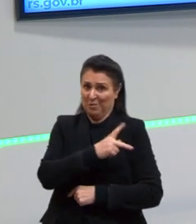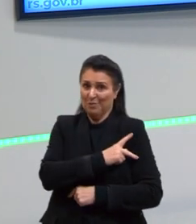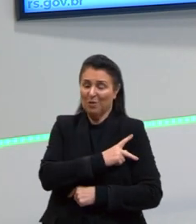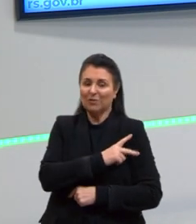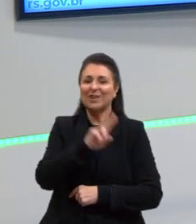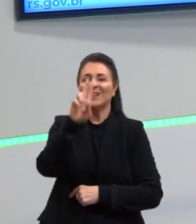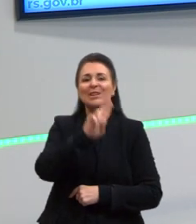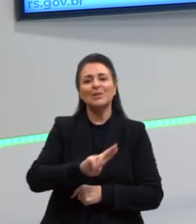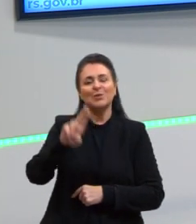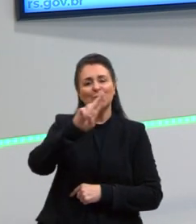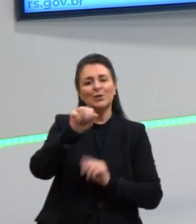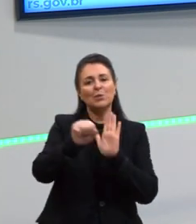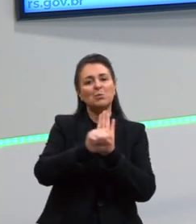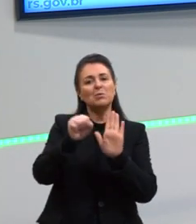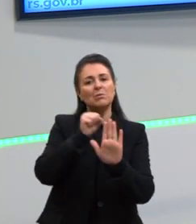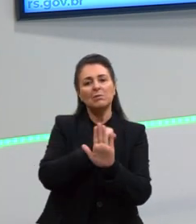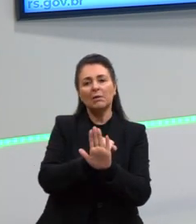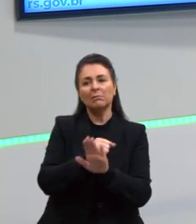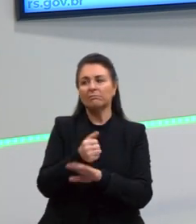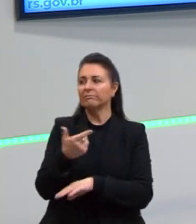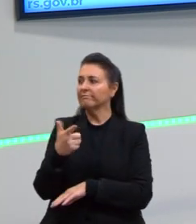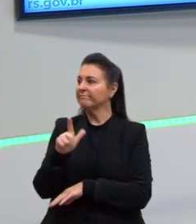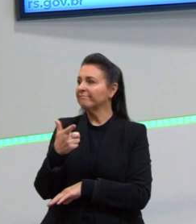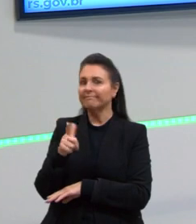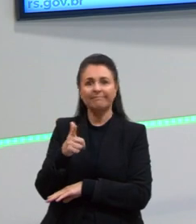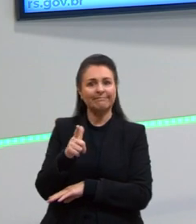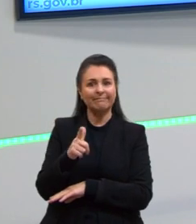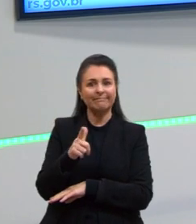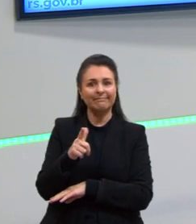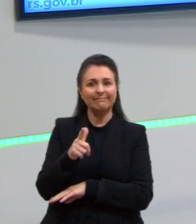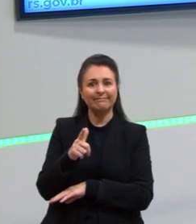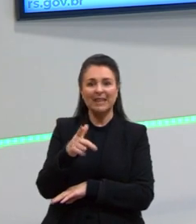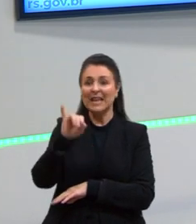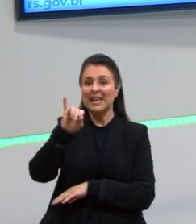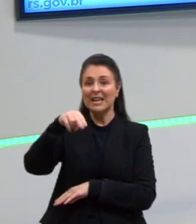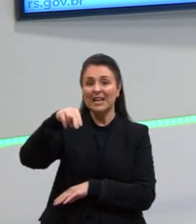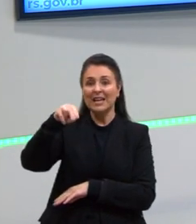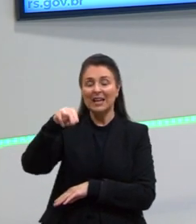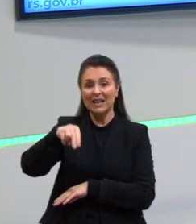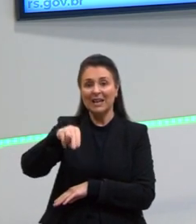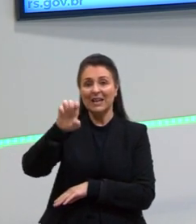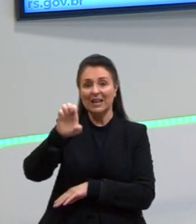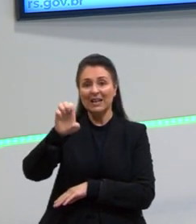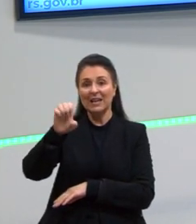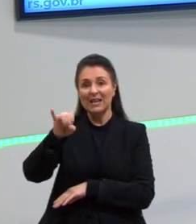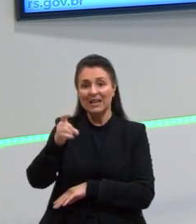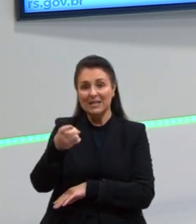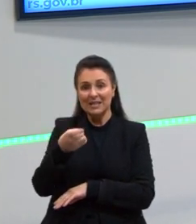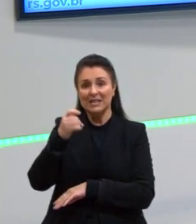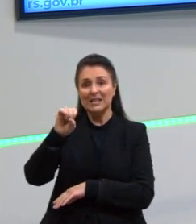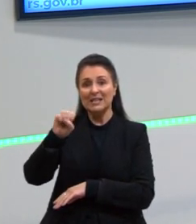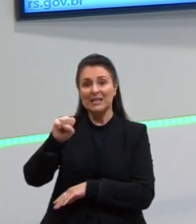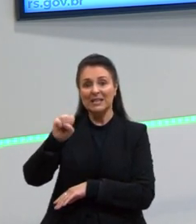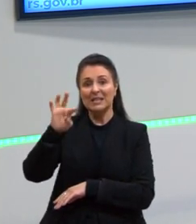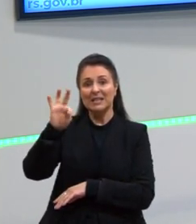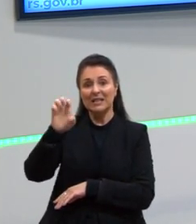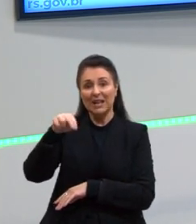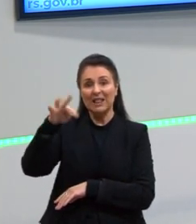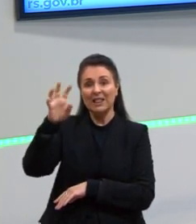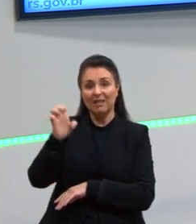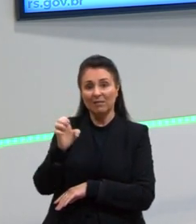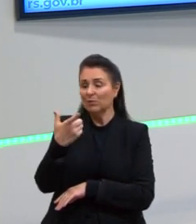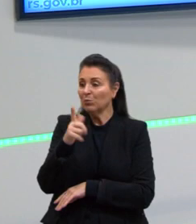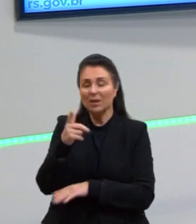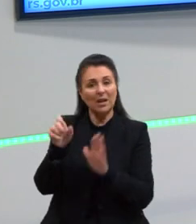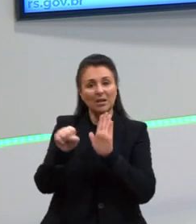sujeito inexistente. Então, é por isso que é importante a gente entender essas classificações. Para ver na prática como elas funcionam e